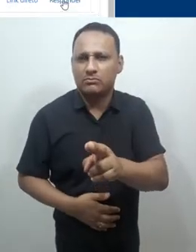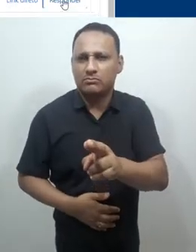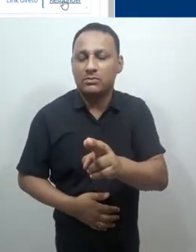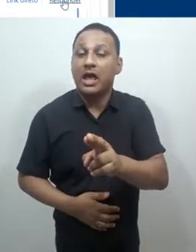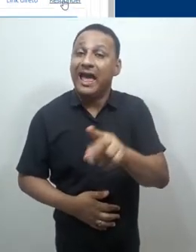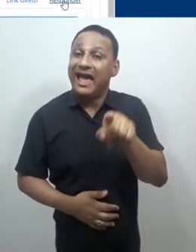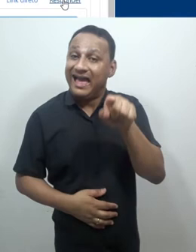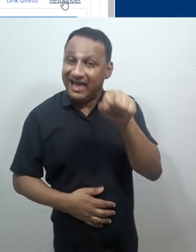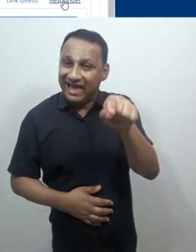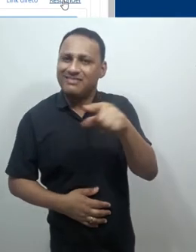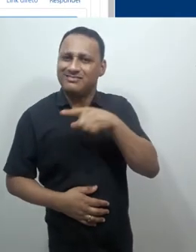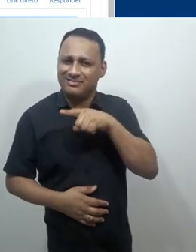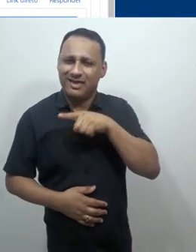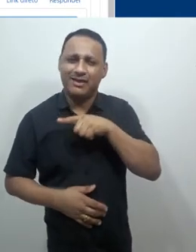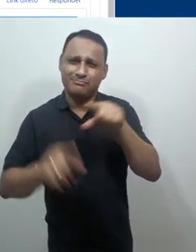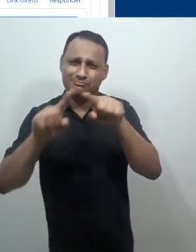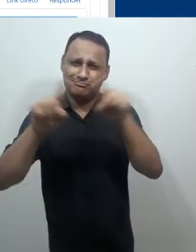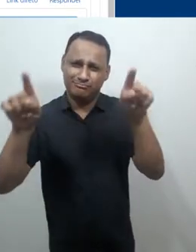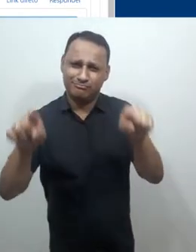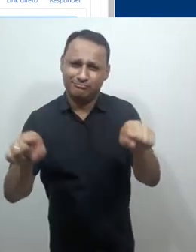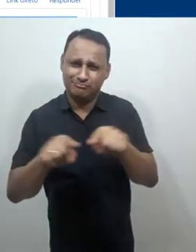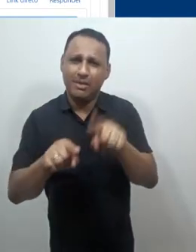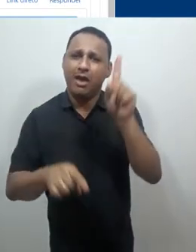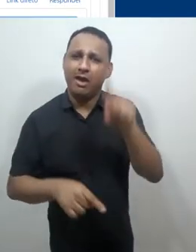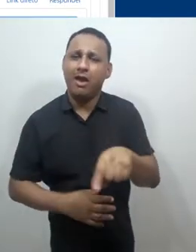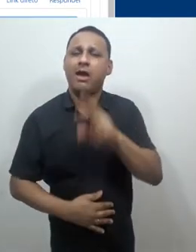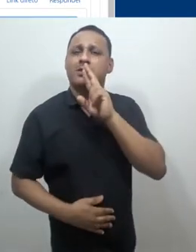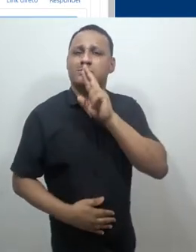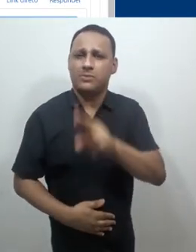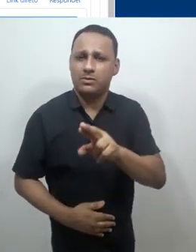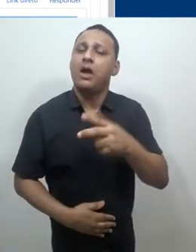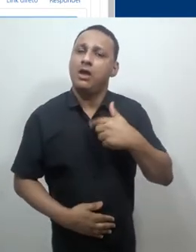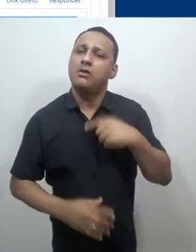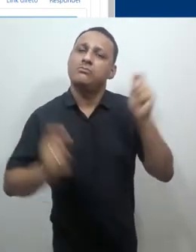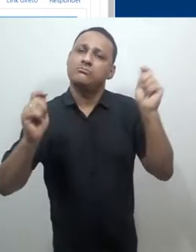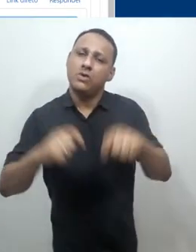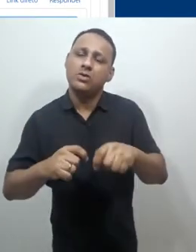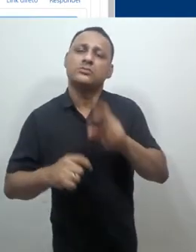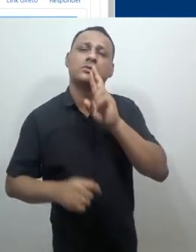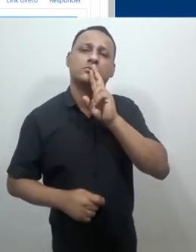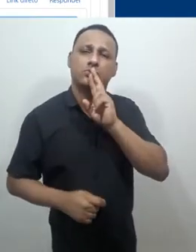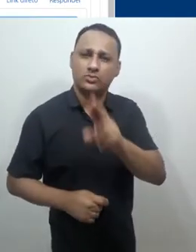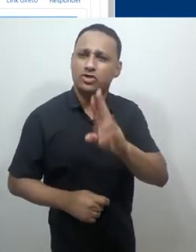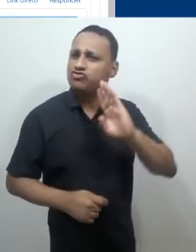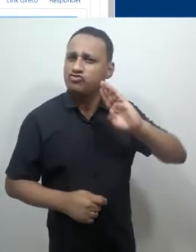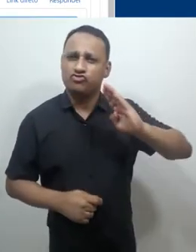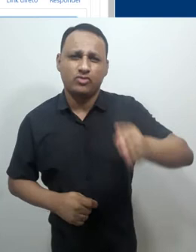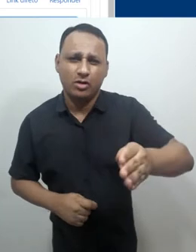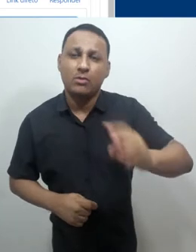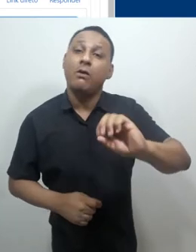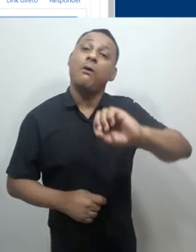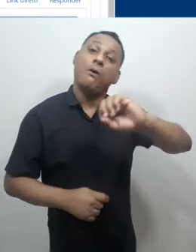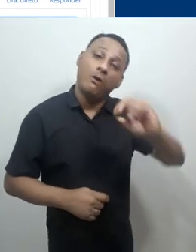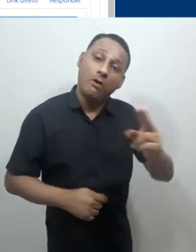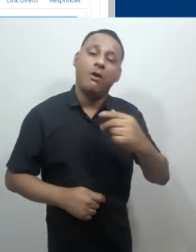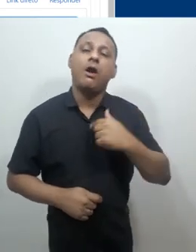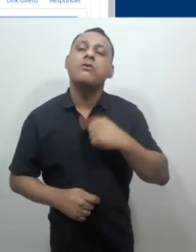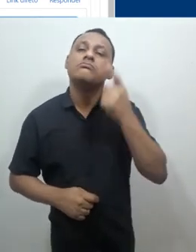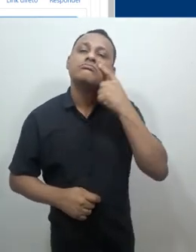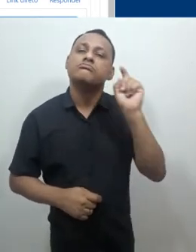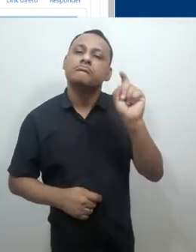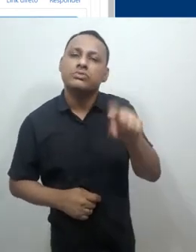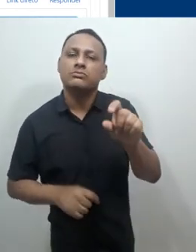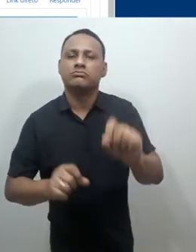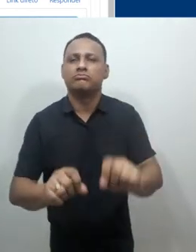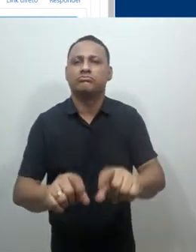eu tenho acesso a uma caixa de resposta e, reparem, posso responder a este tópico aqui